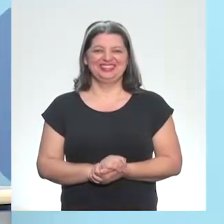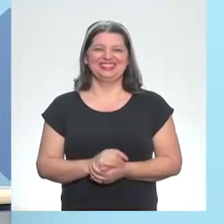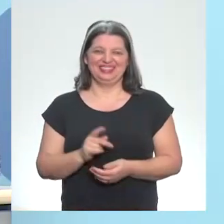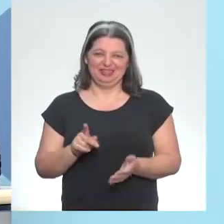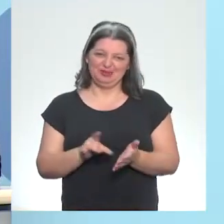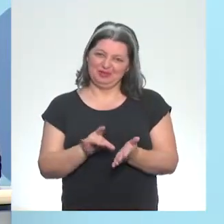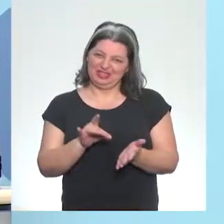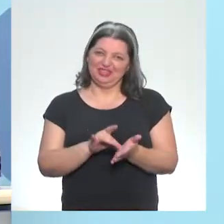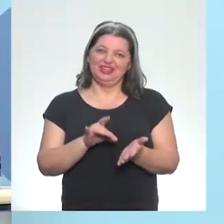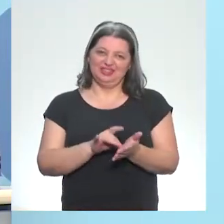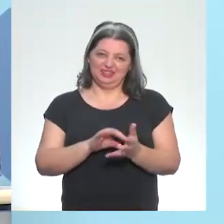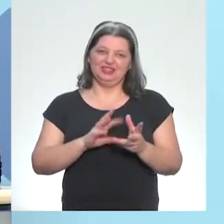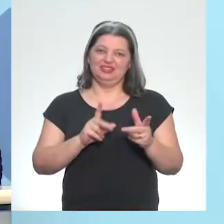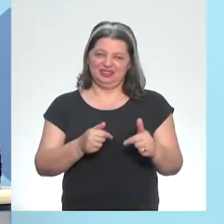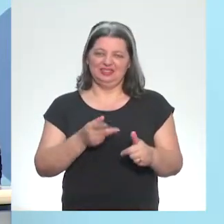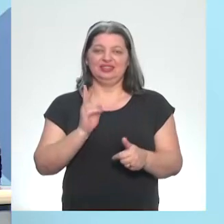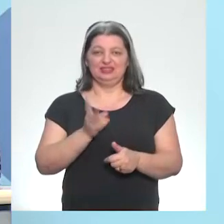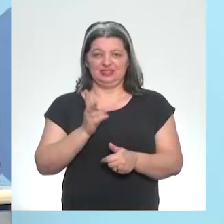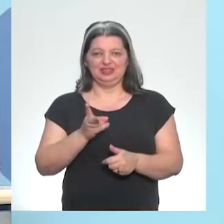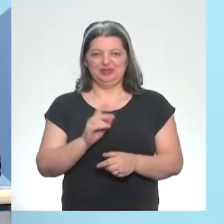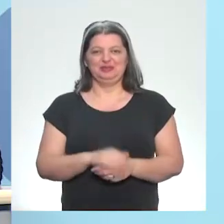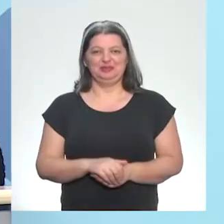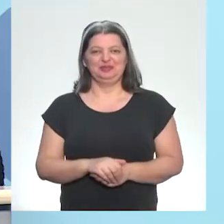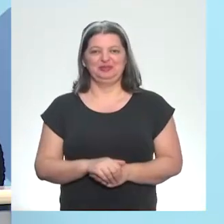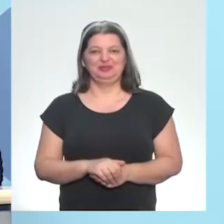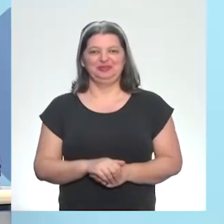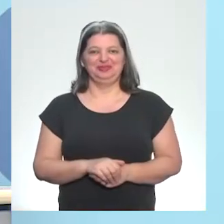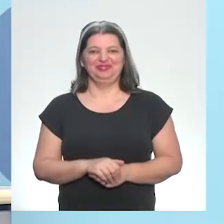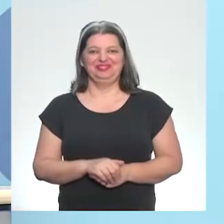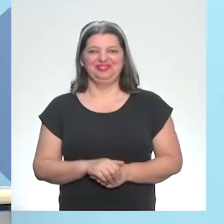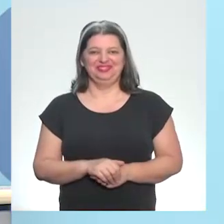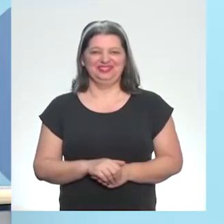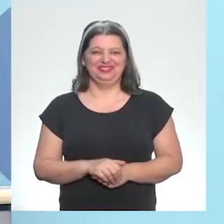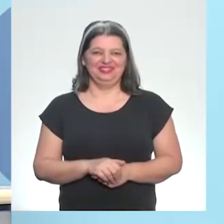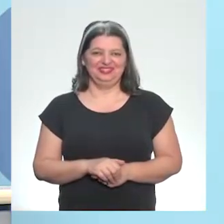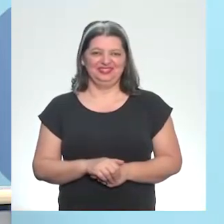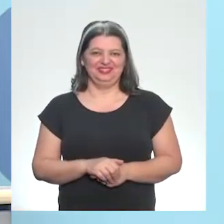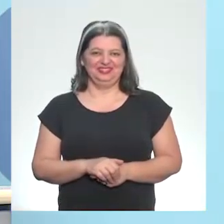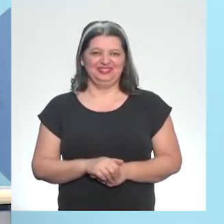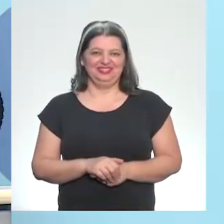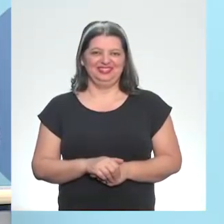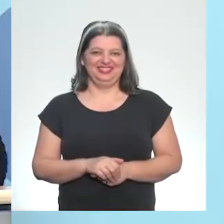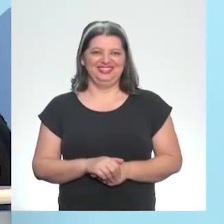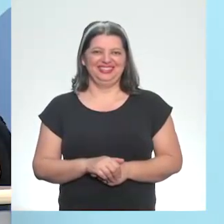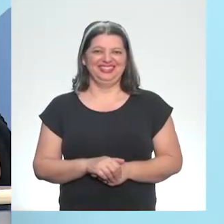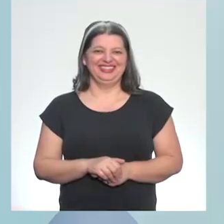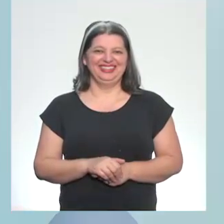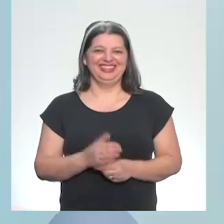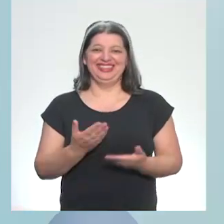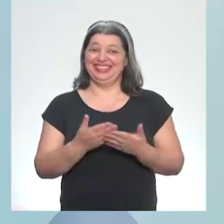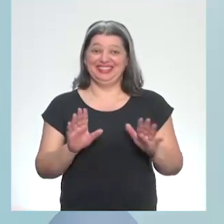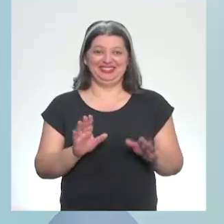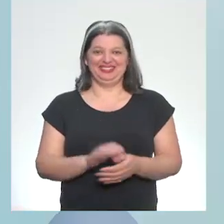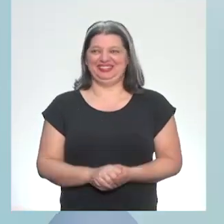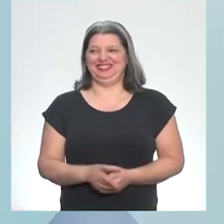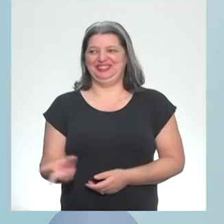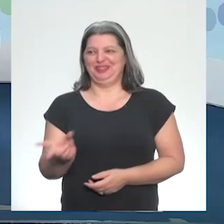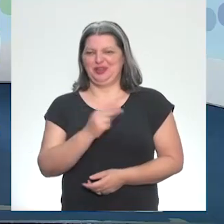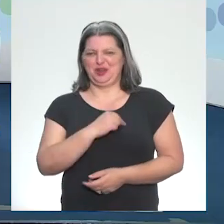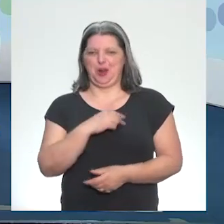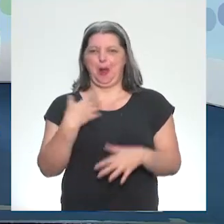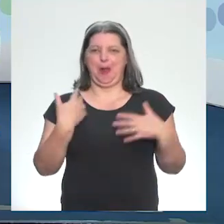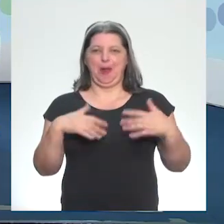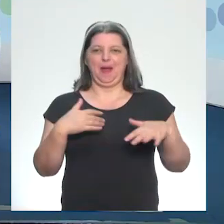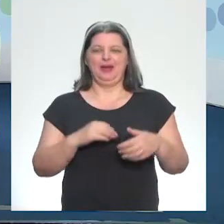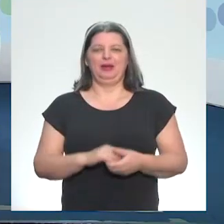É uma discussão que eu tenho com o Mauro todas as vezes. We were on a break. Acabou aí a discussão de Friends. Nossa senhora. We were on a